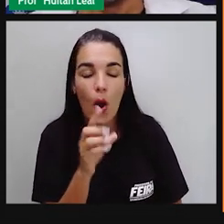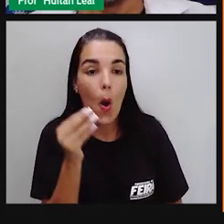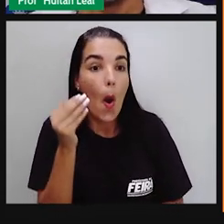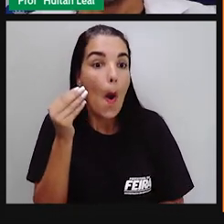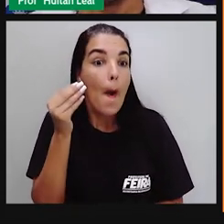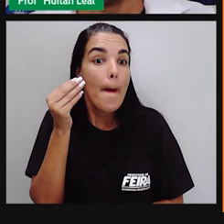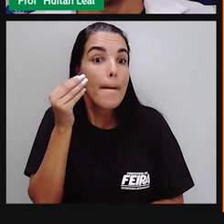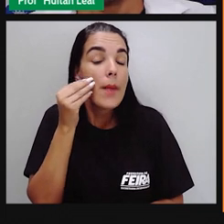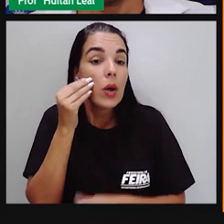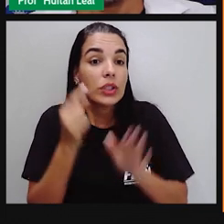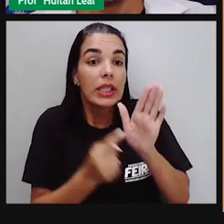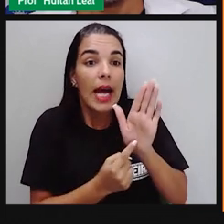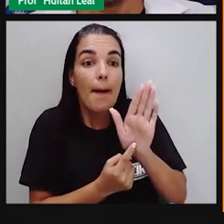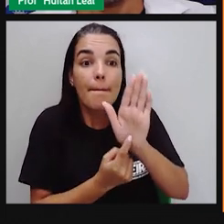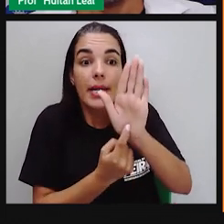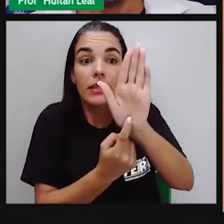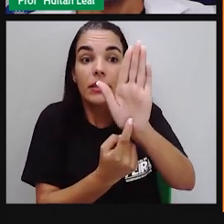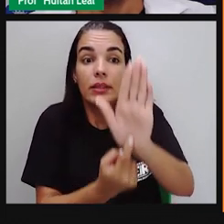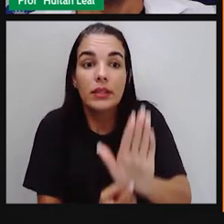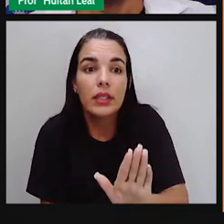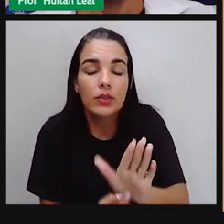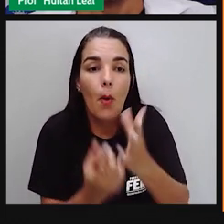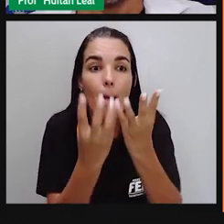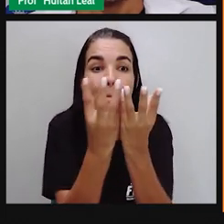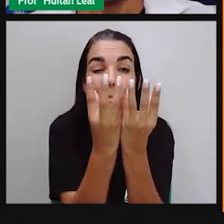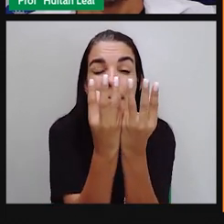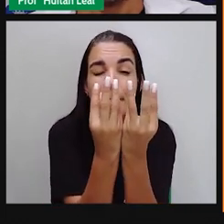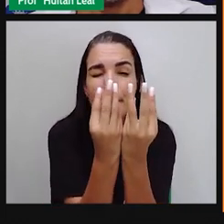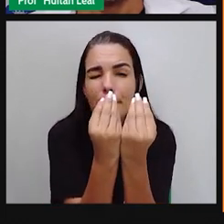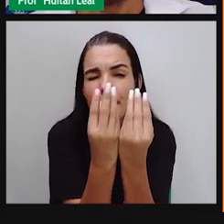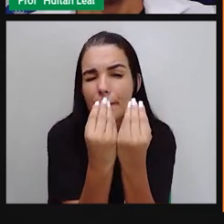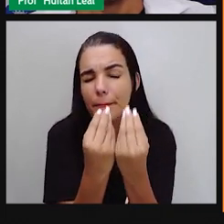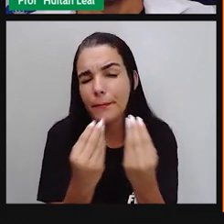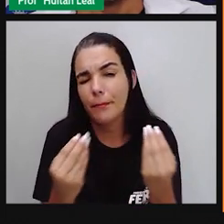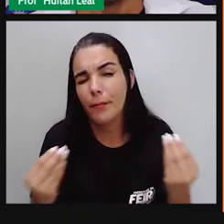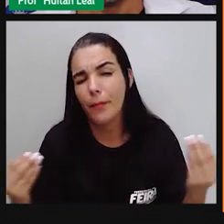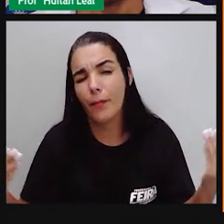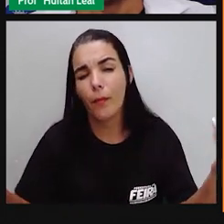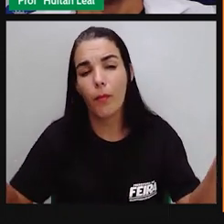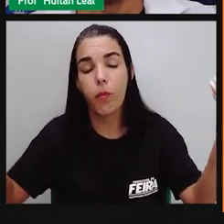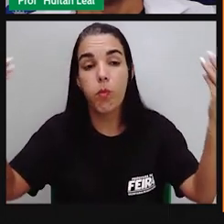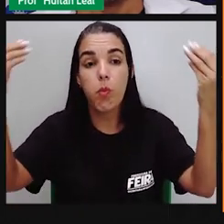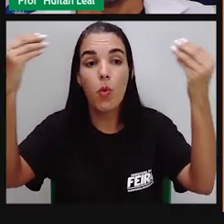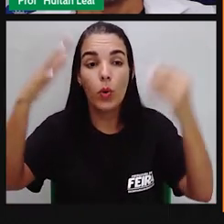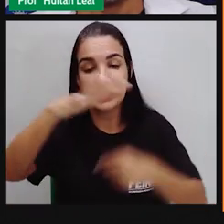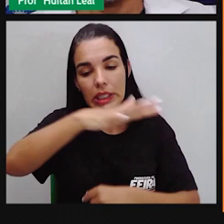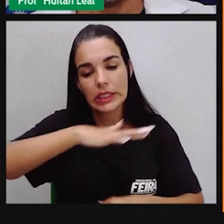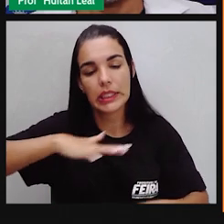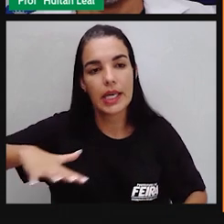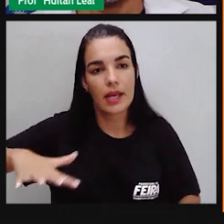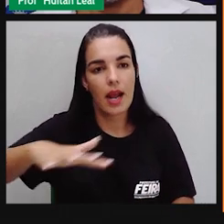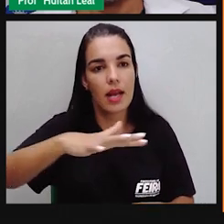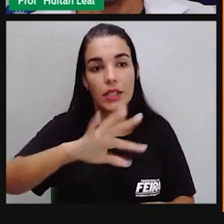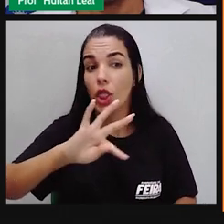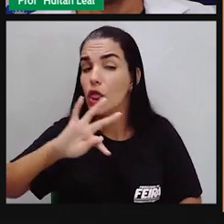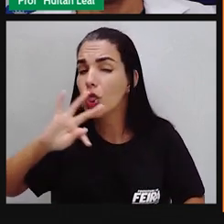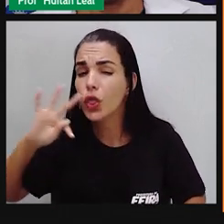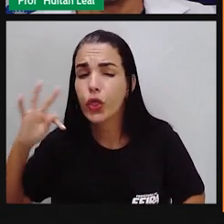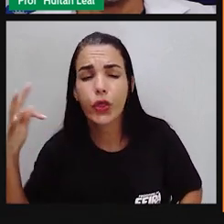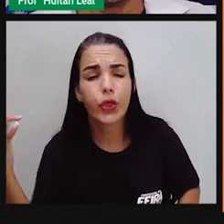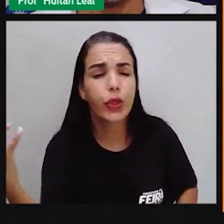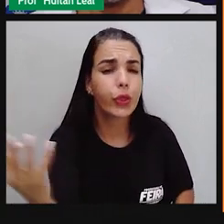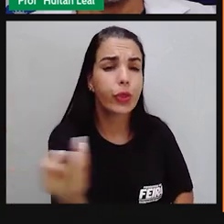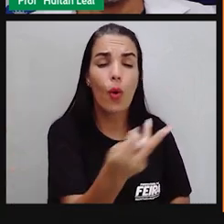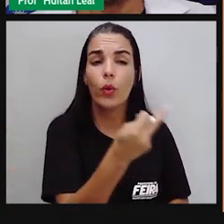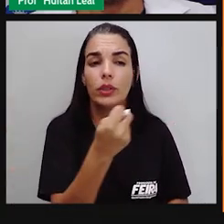A criança tem direito à educação. No caso, essa expressão está dando uma ideia, está dando uma ideia de que são todas